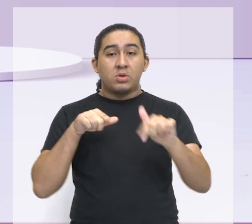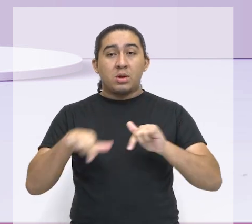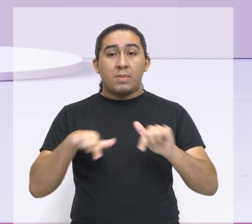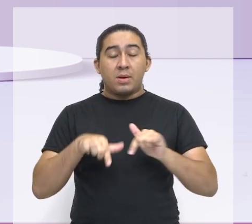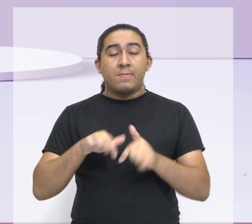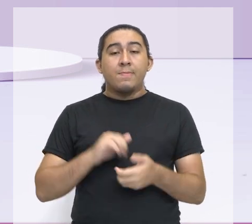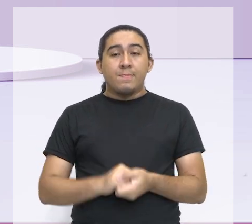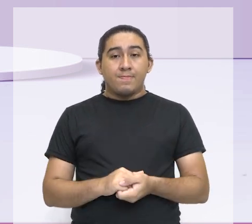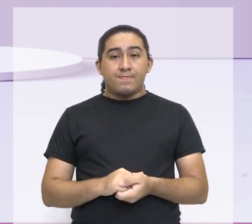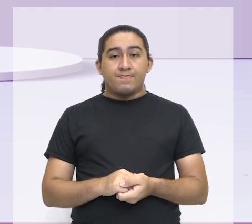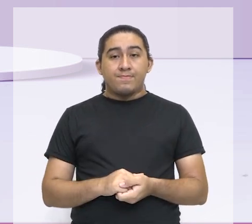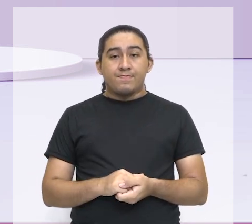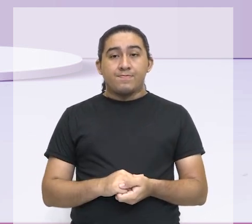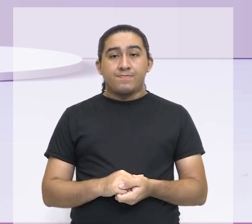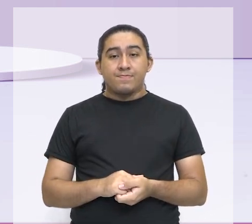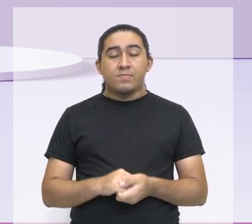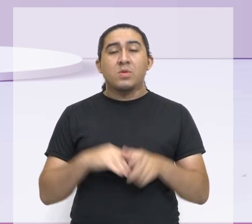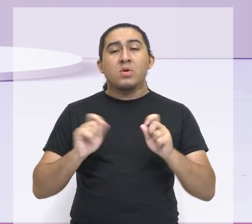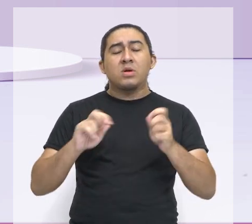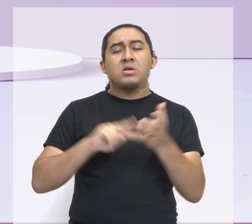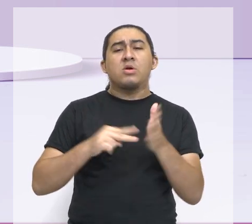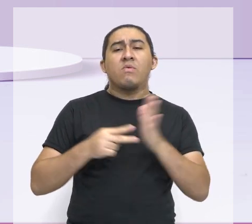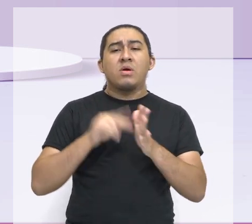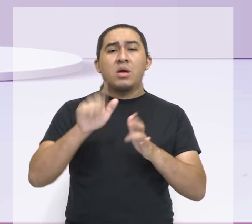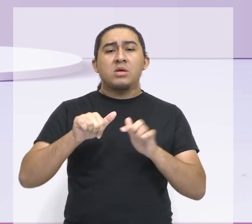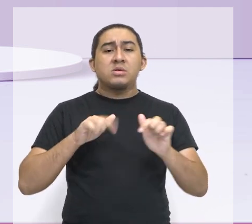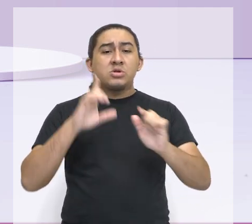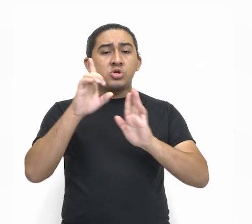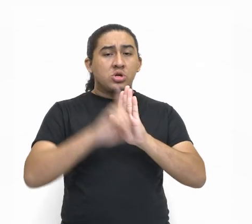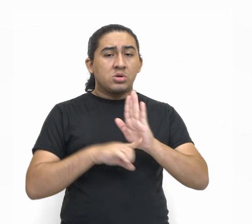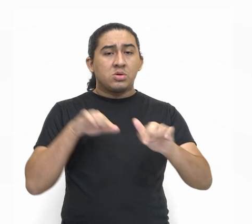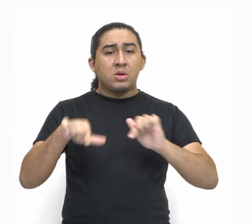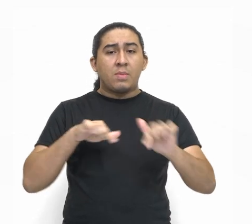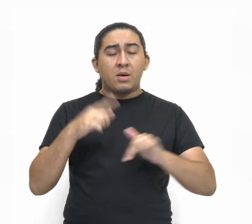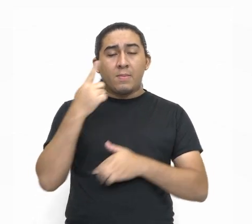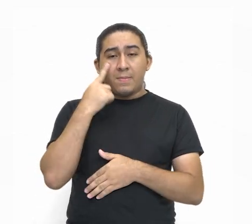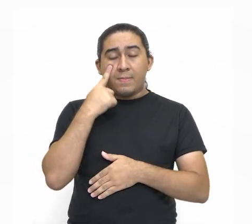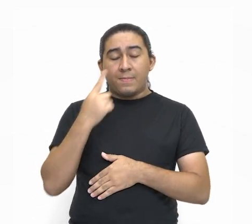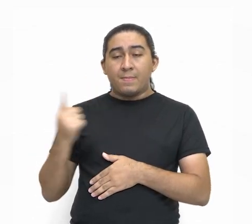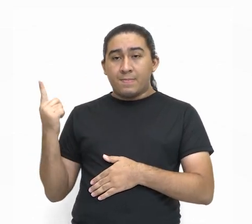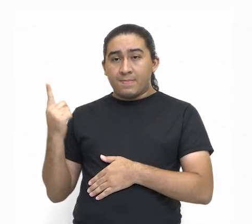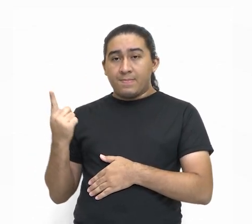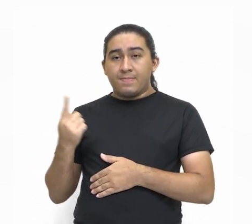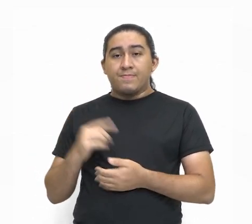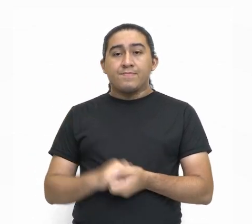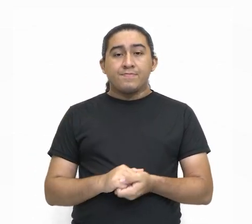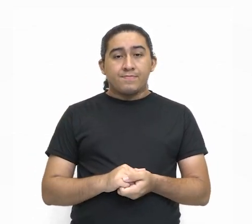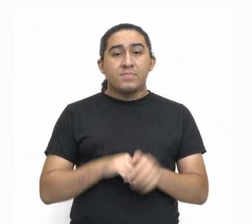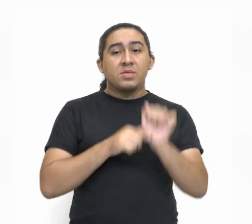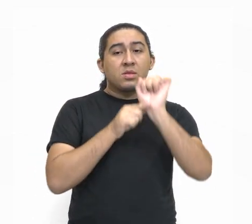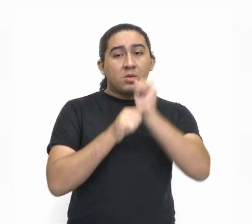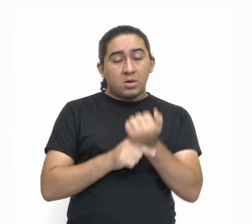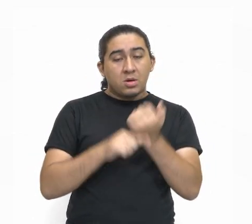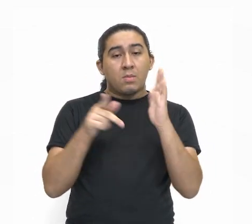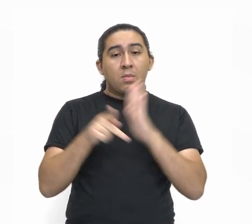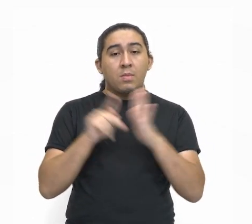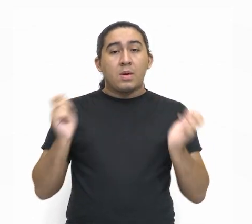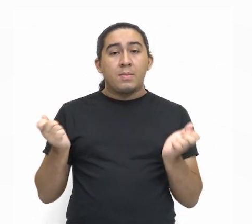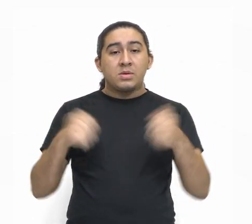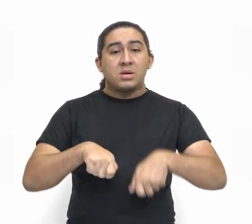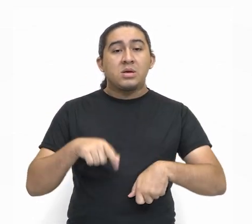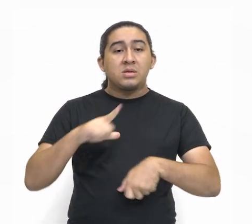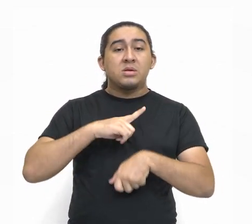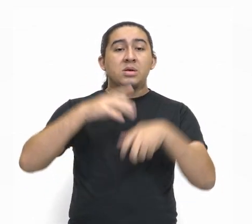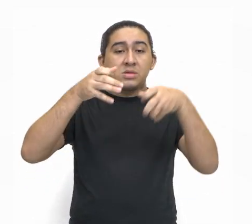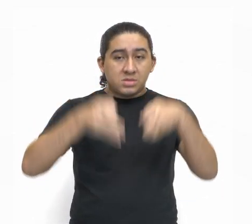trabalhadores. O que diz o direito dos trabalhadores? Vamos ver aqui. Garante condições de trabalho